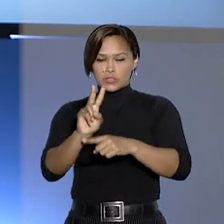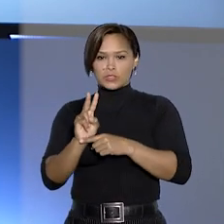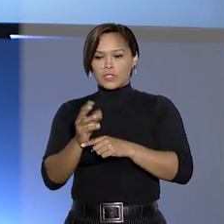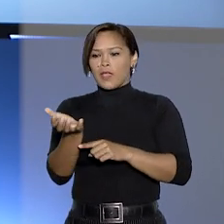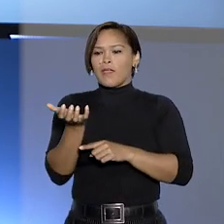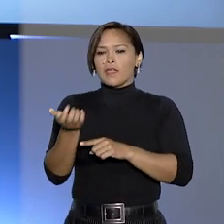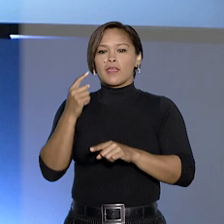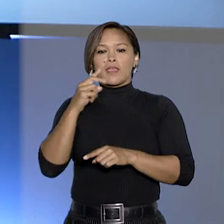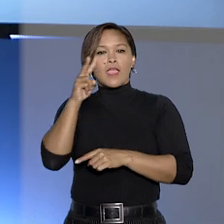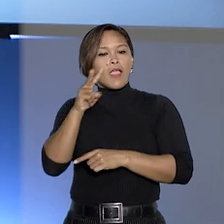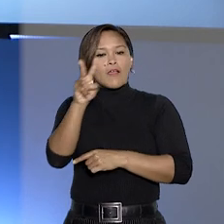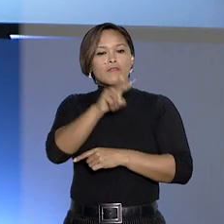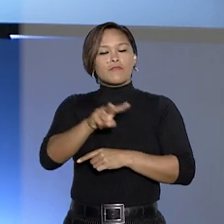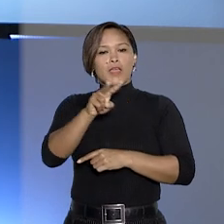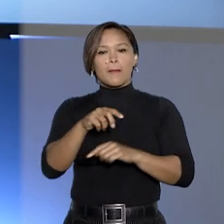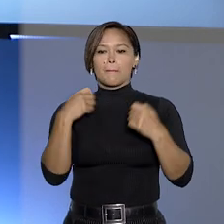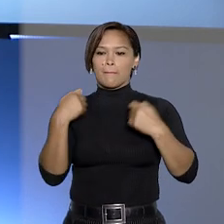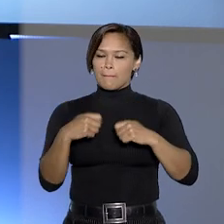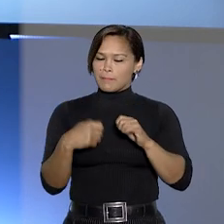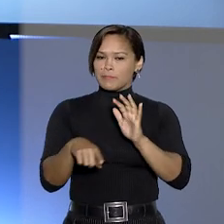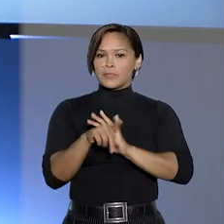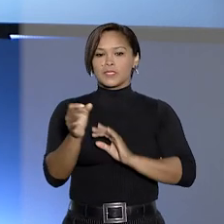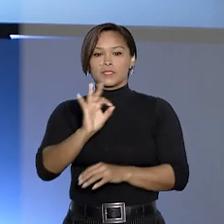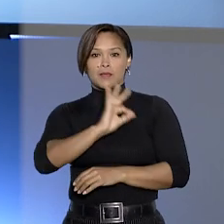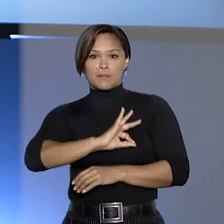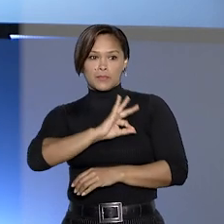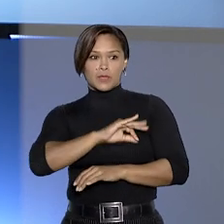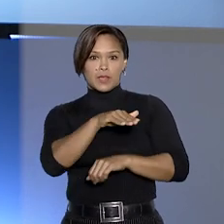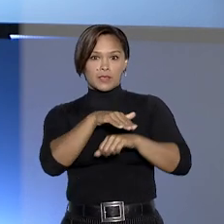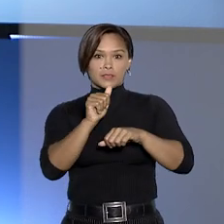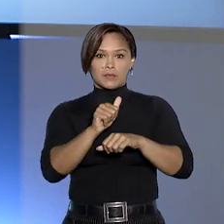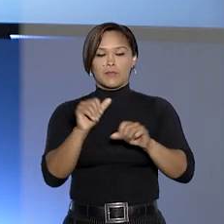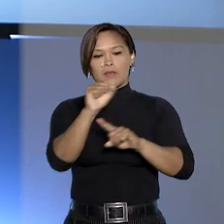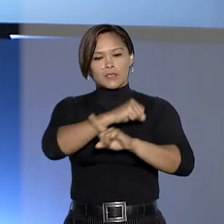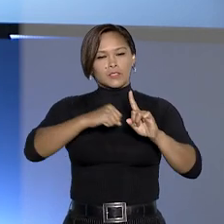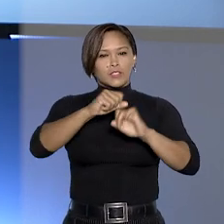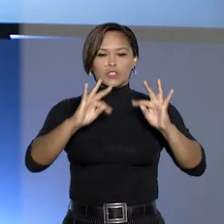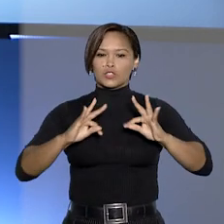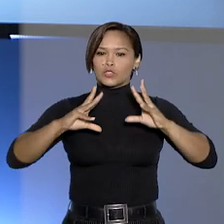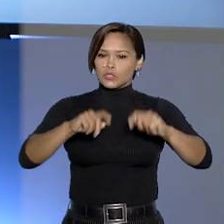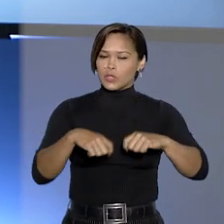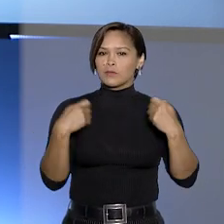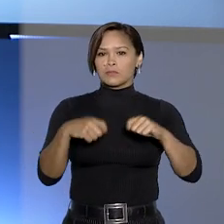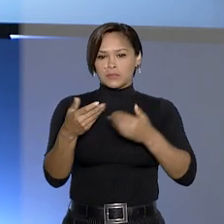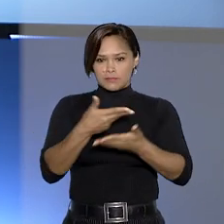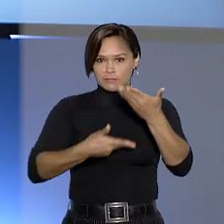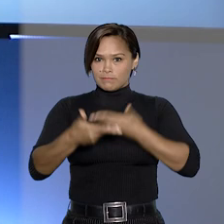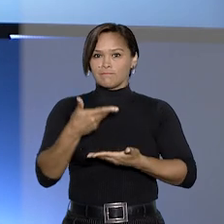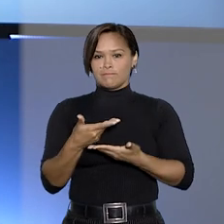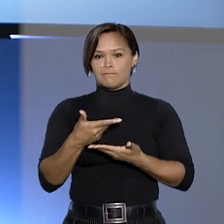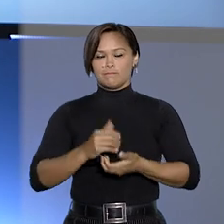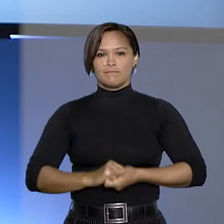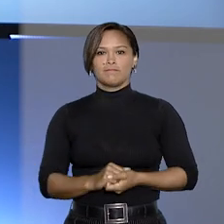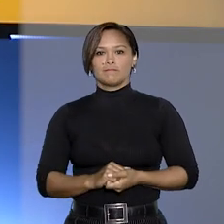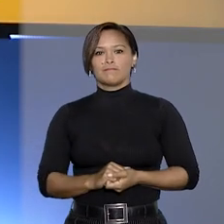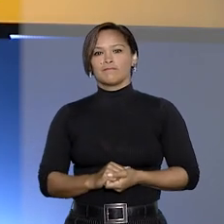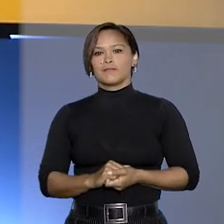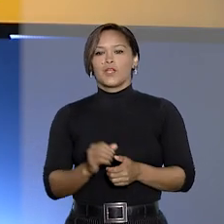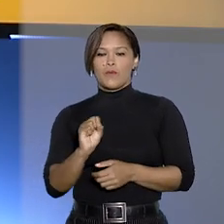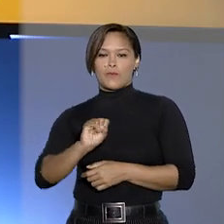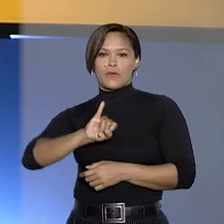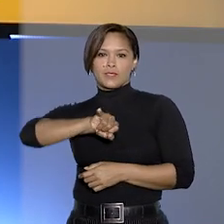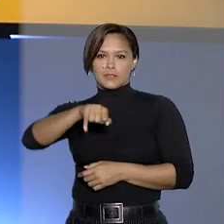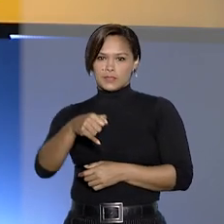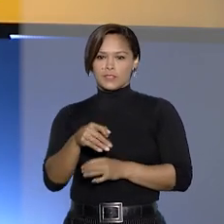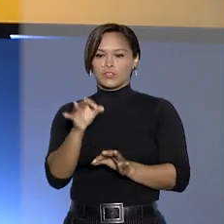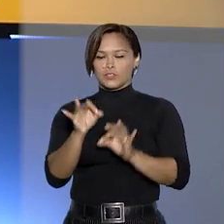e quem receber a mensagem deve acionar a polícia. A sociedade toda tem que participar. É isso.